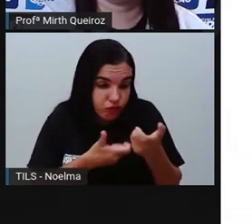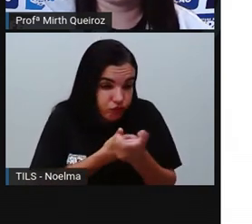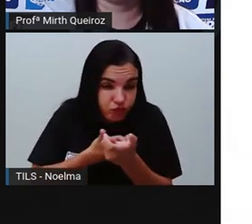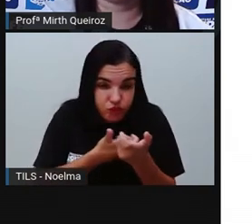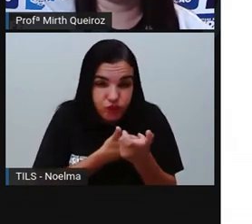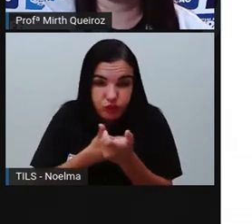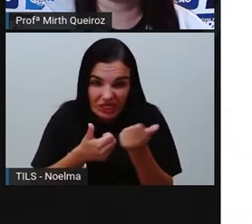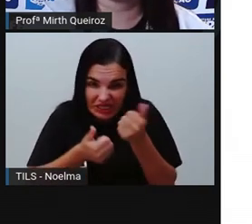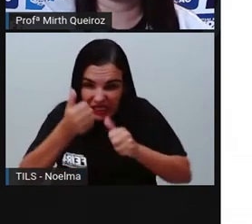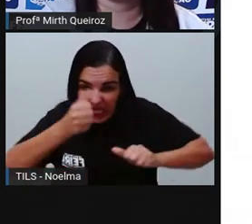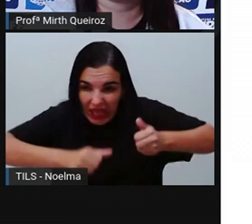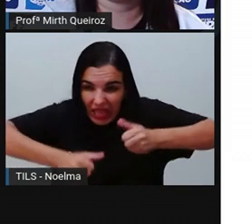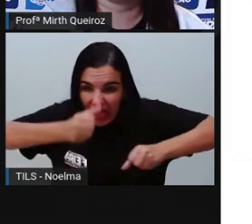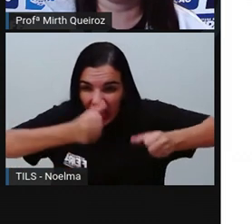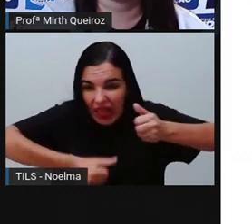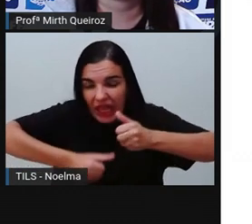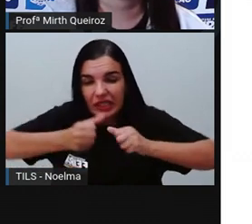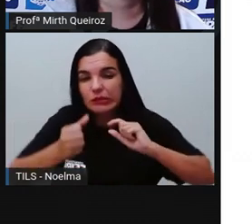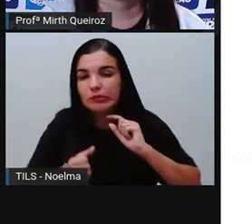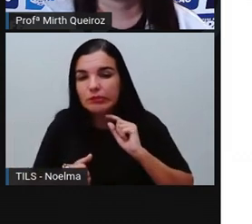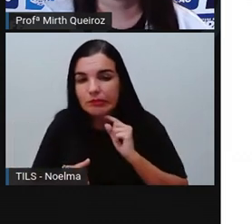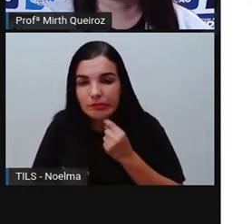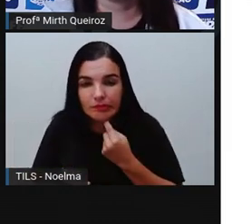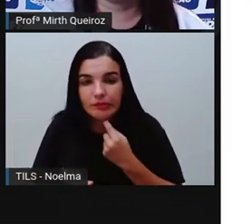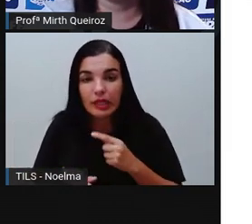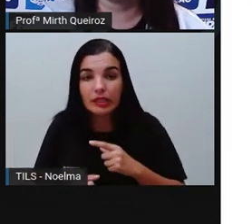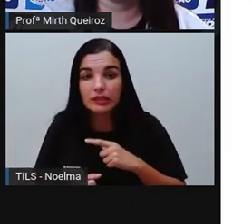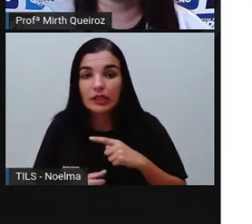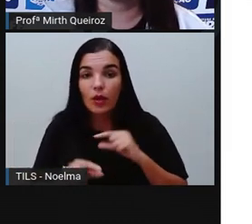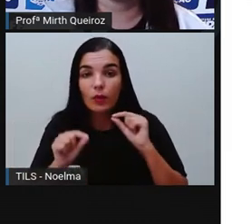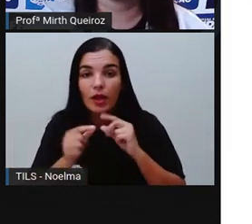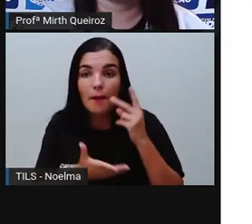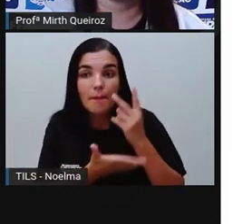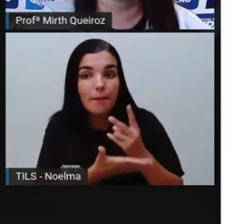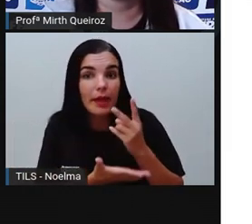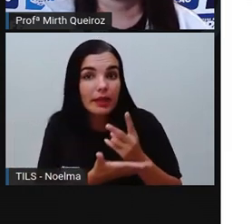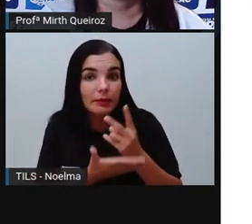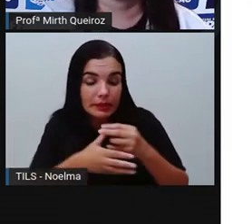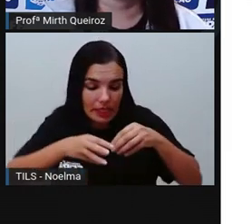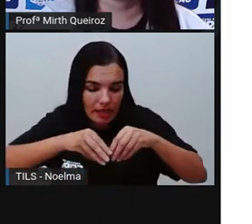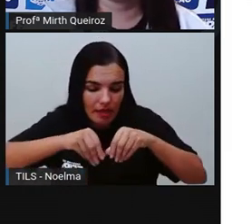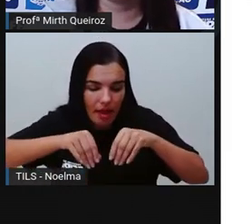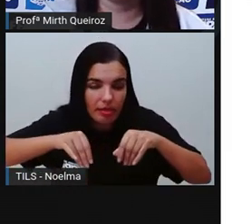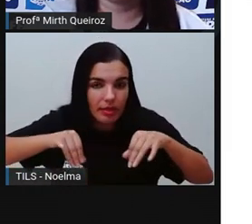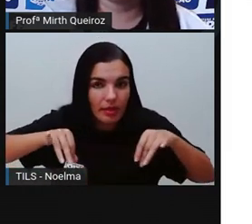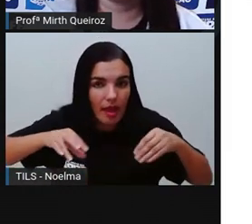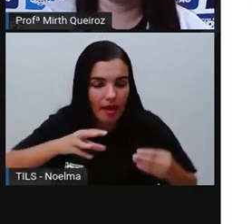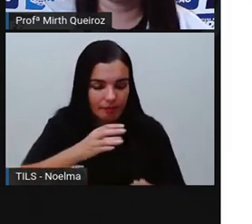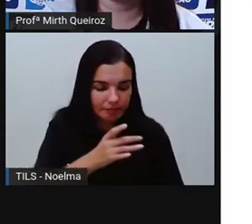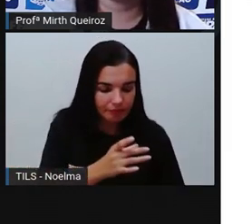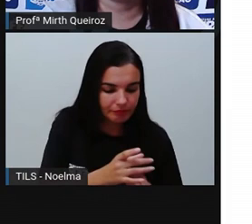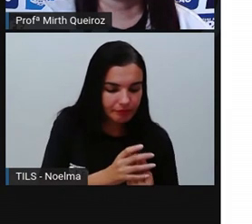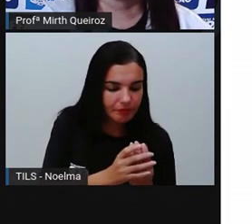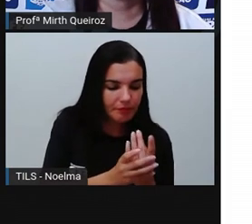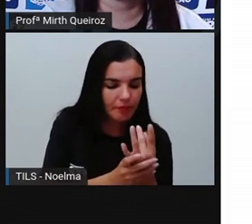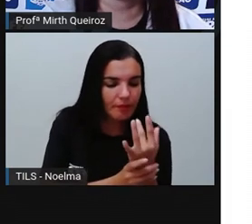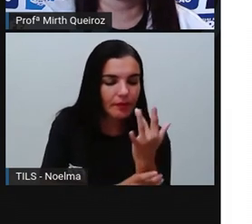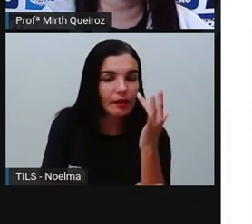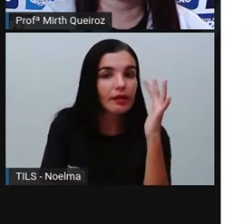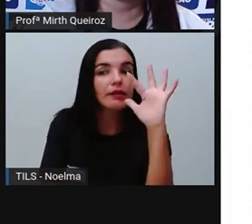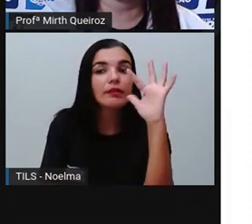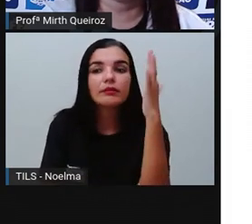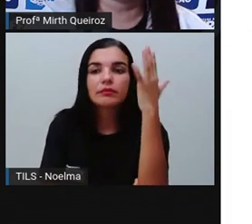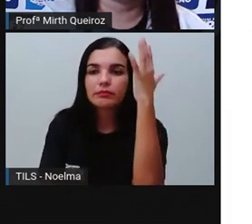tem naqueles inseticidas ali, eles vão permanecer no solo, podem permanecer na planta e